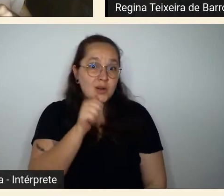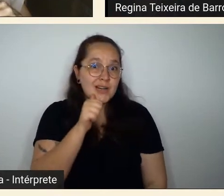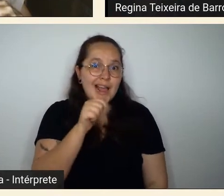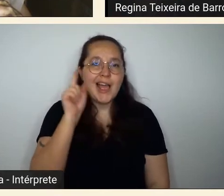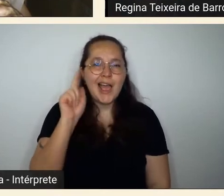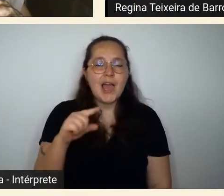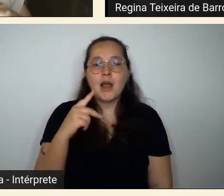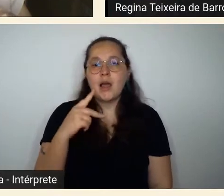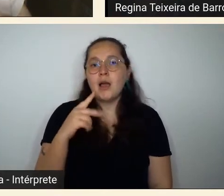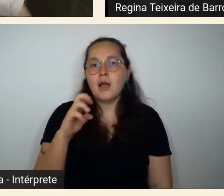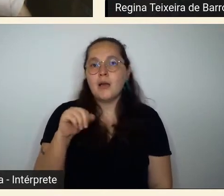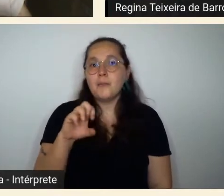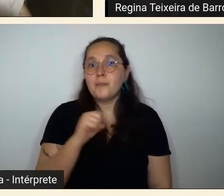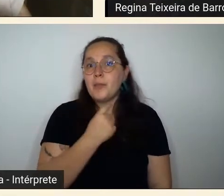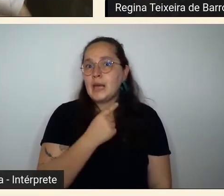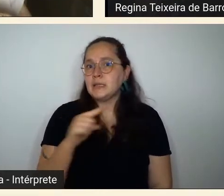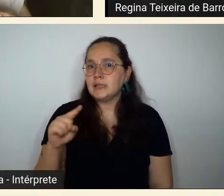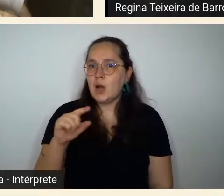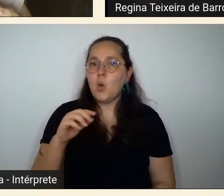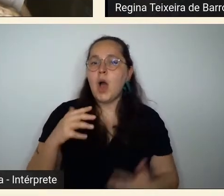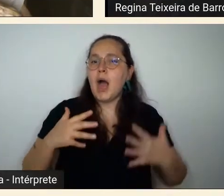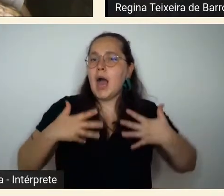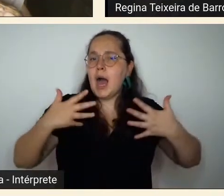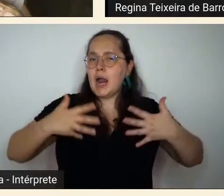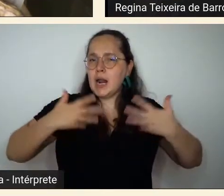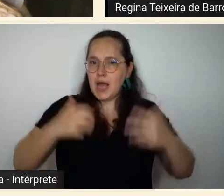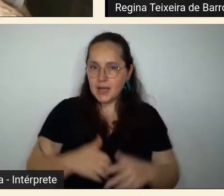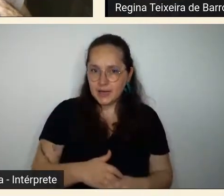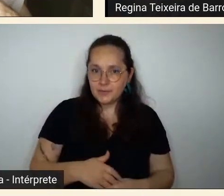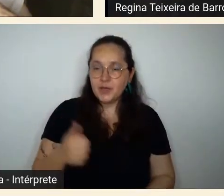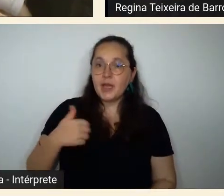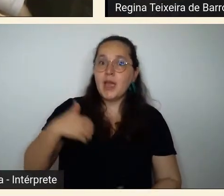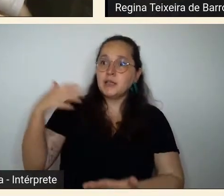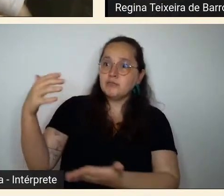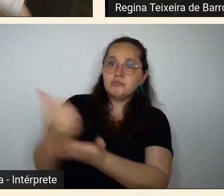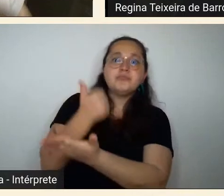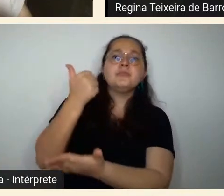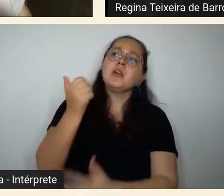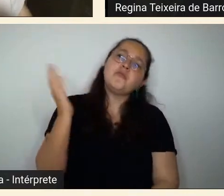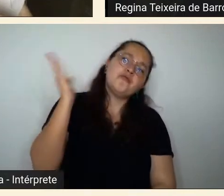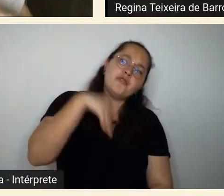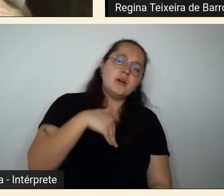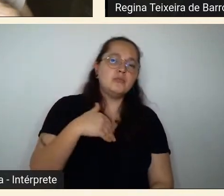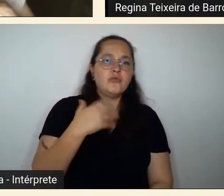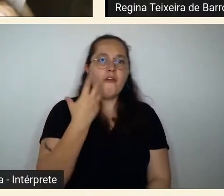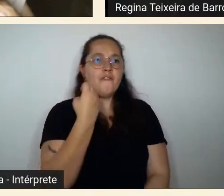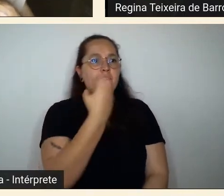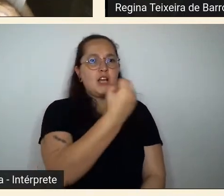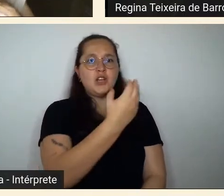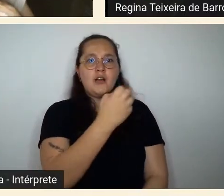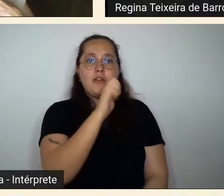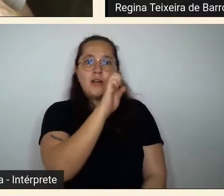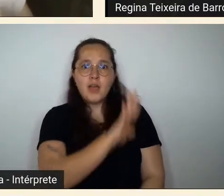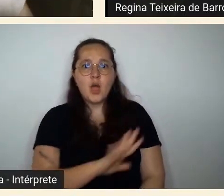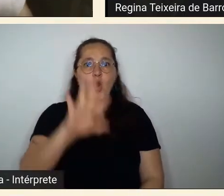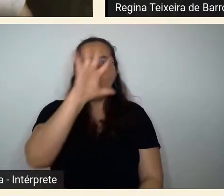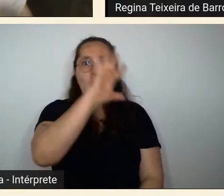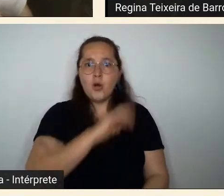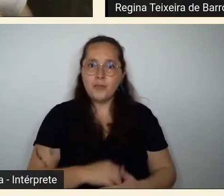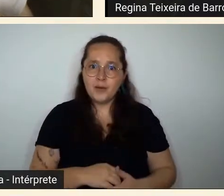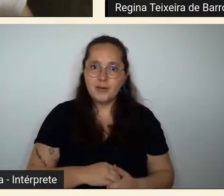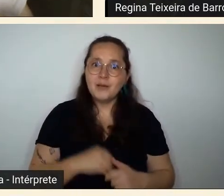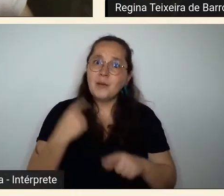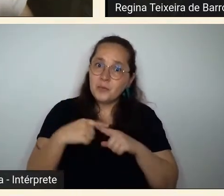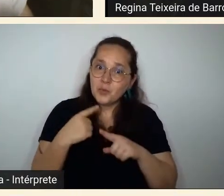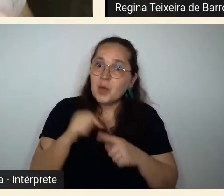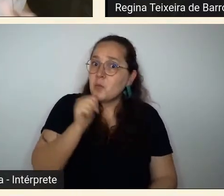saiam com elas e elas chegavam até a viajar com eles para a Europa porque as mulheres paulistas como você sabe